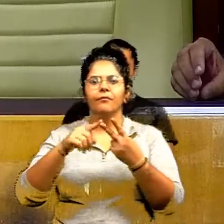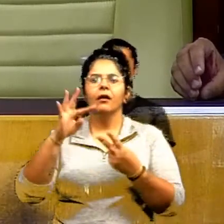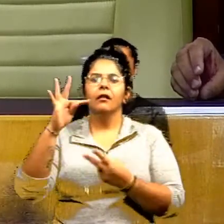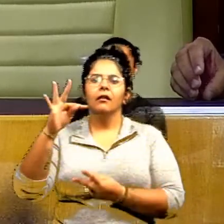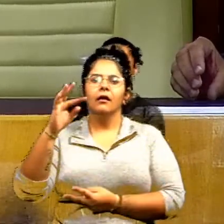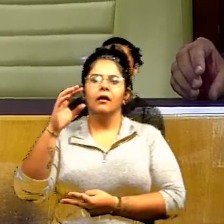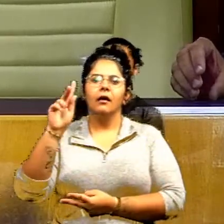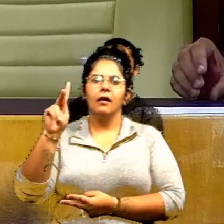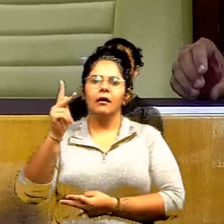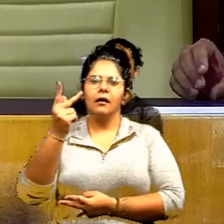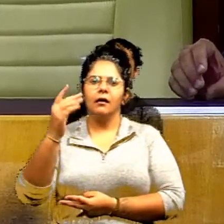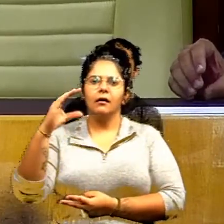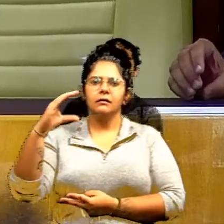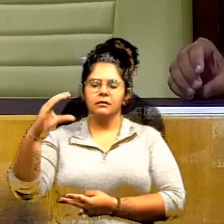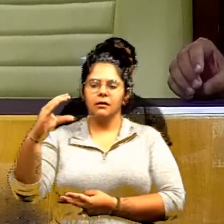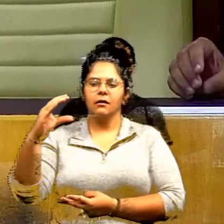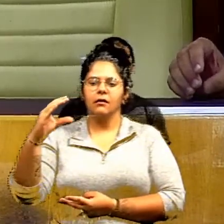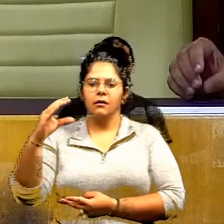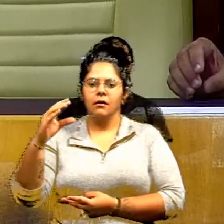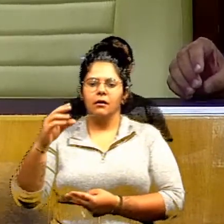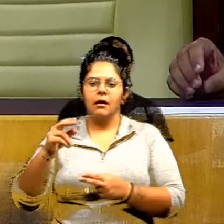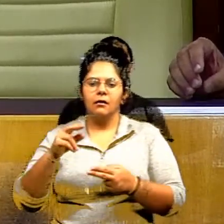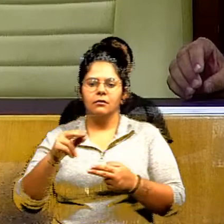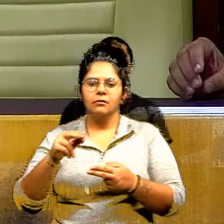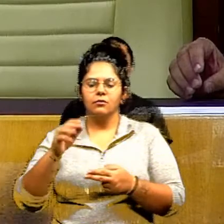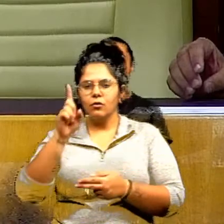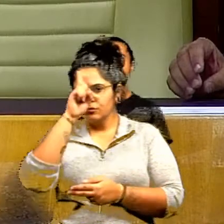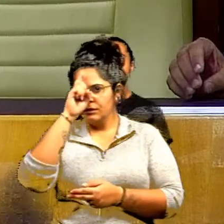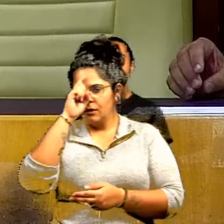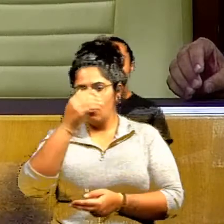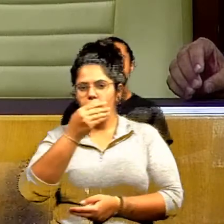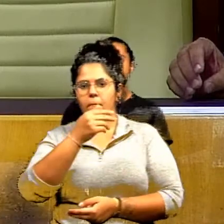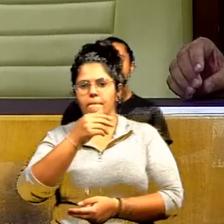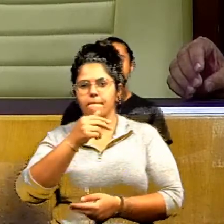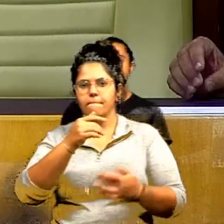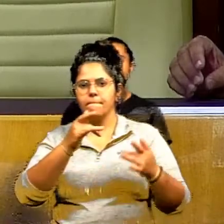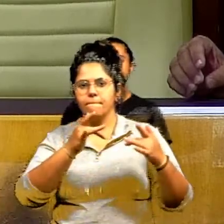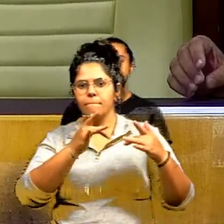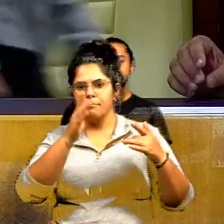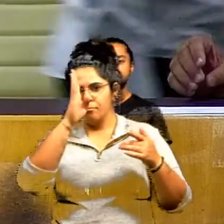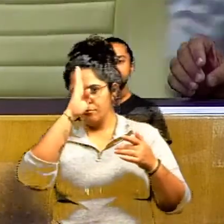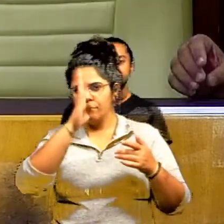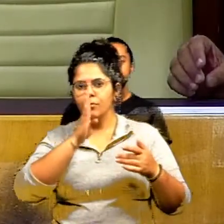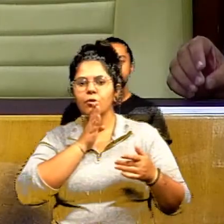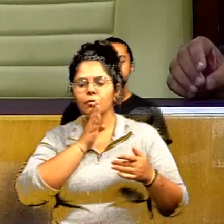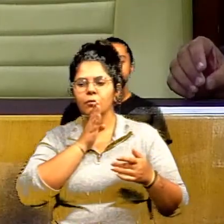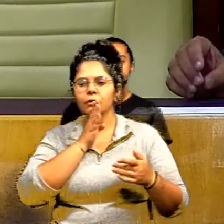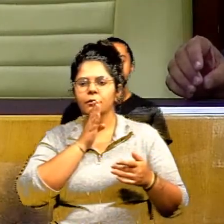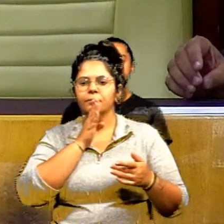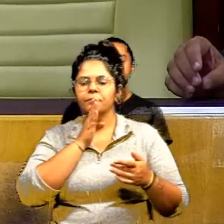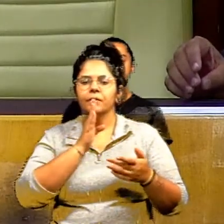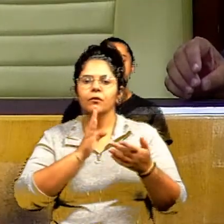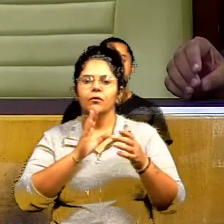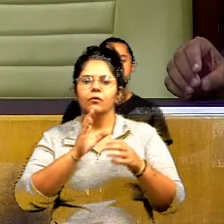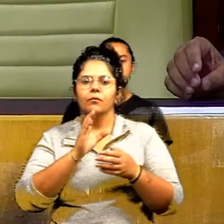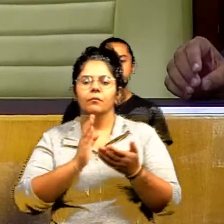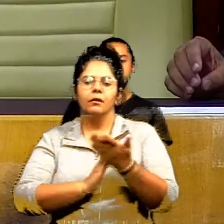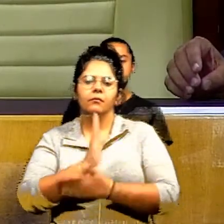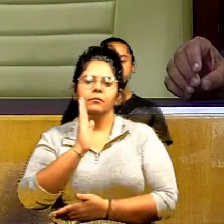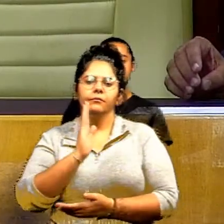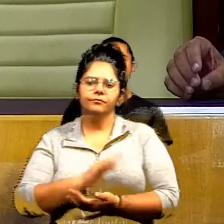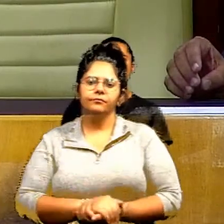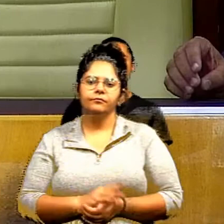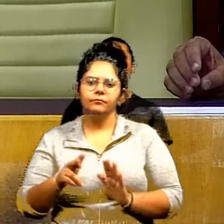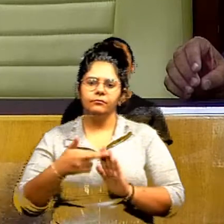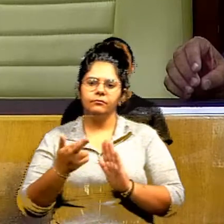nas unidades de saúde pública autor vereador Lucas Quitão passou pela comissão saúde e assistência conclusão pela aprovação